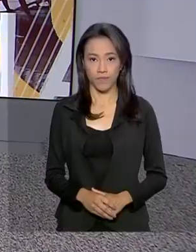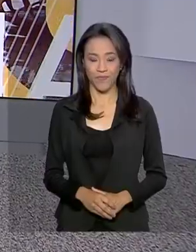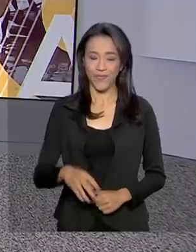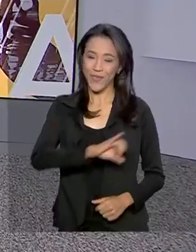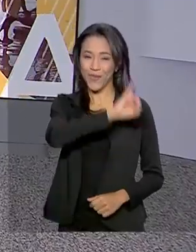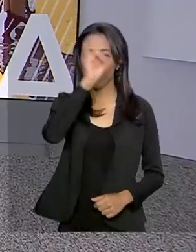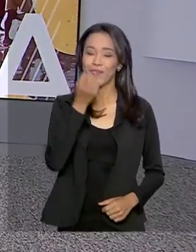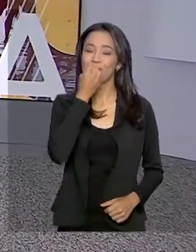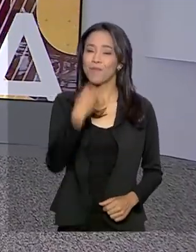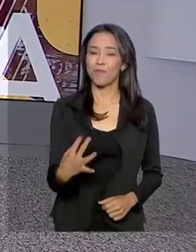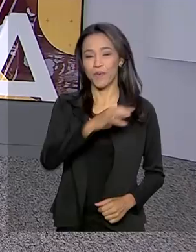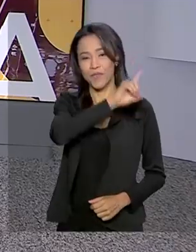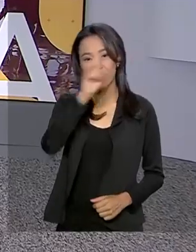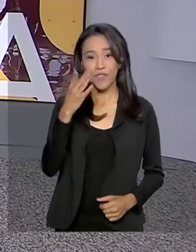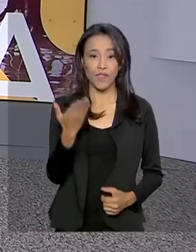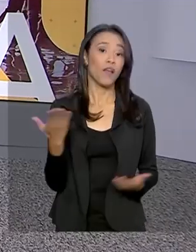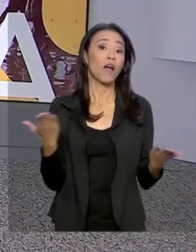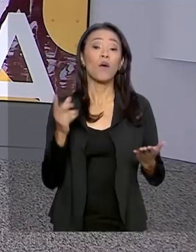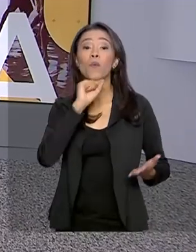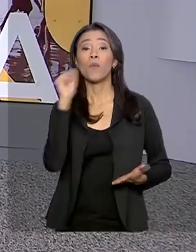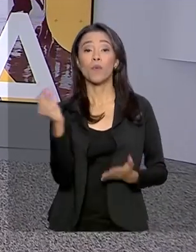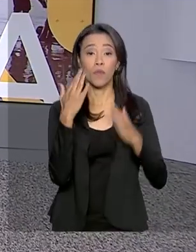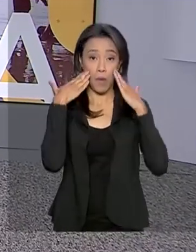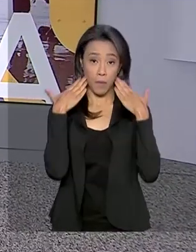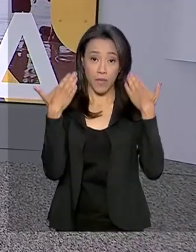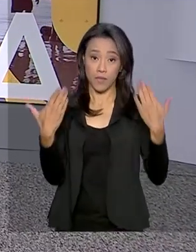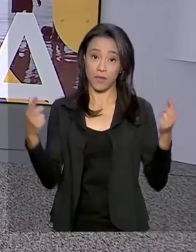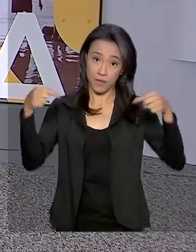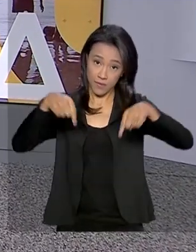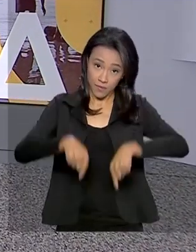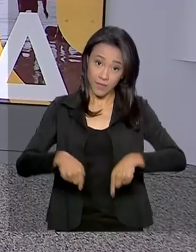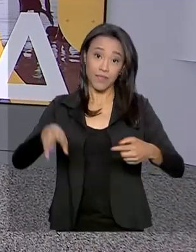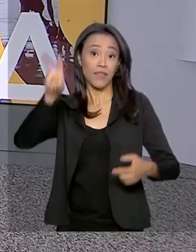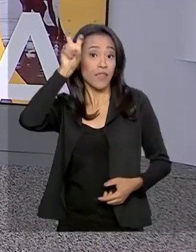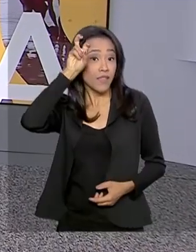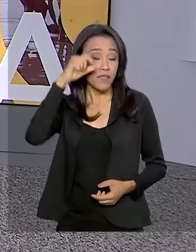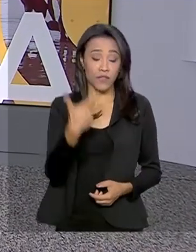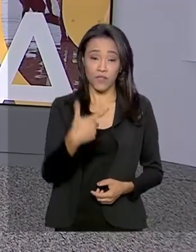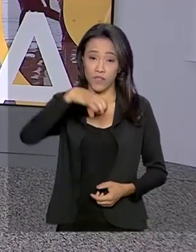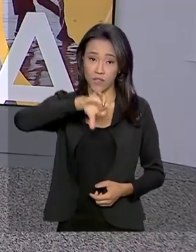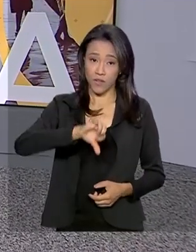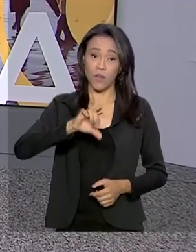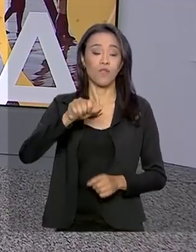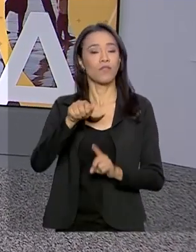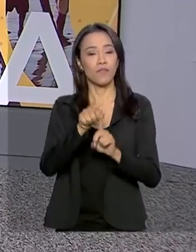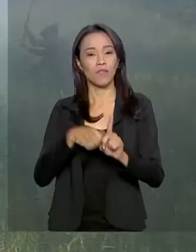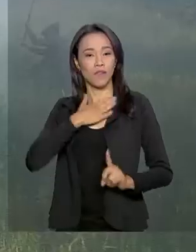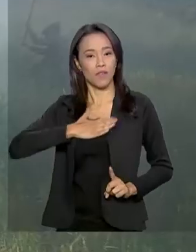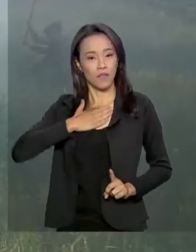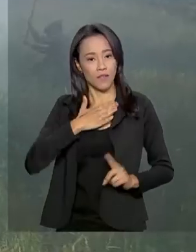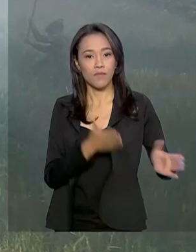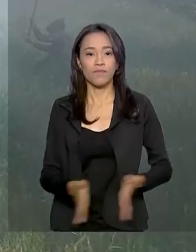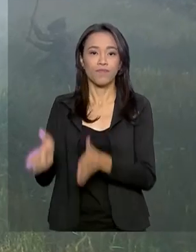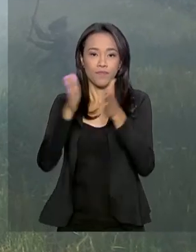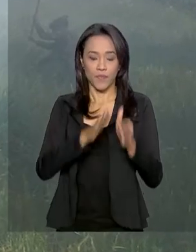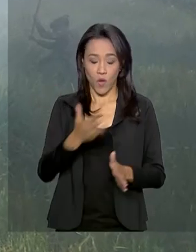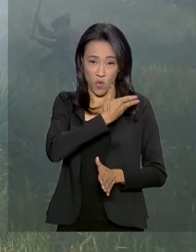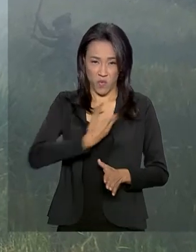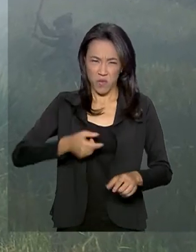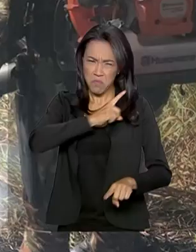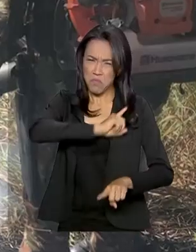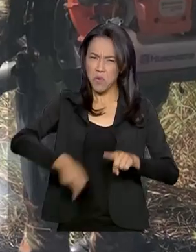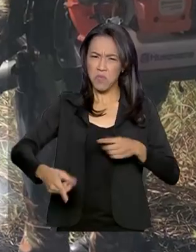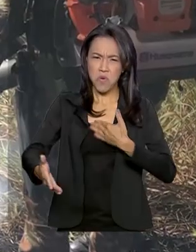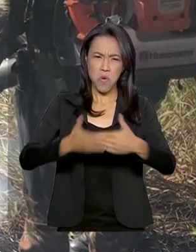Olá, bom dia pra você. Veja agora os destaques do Brasil em dia desta quinta-feira, 29 de agosto. Governo proíbe